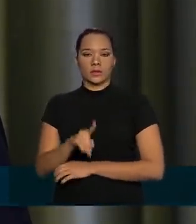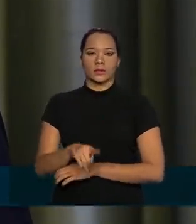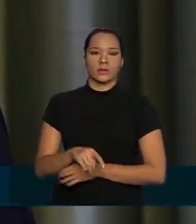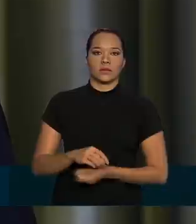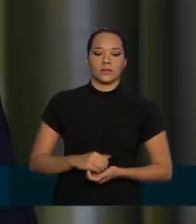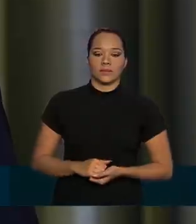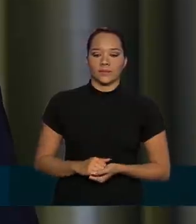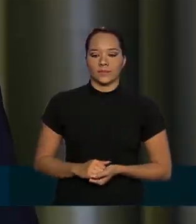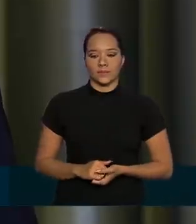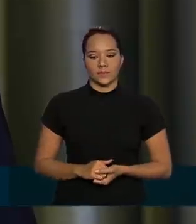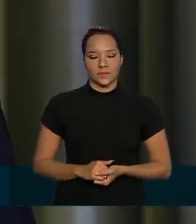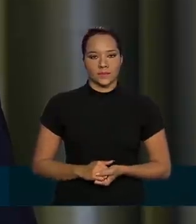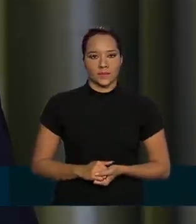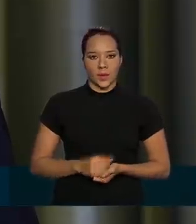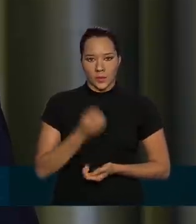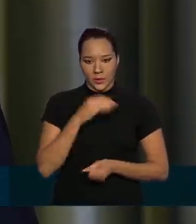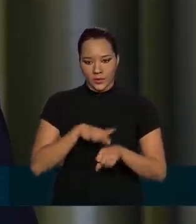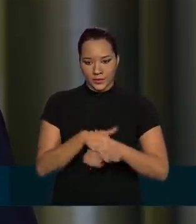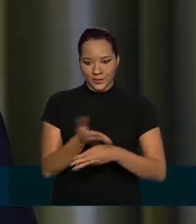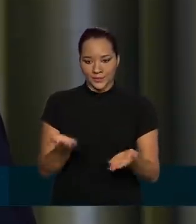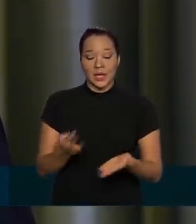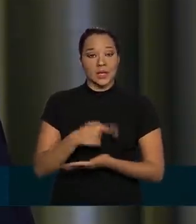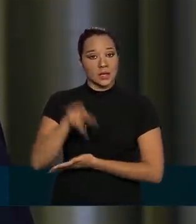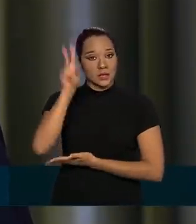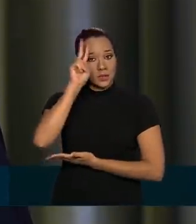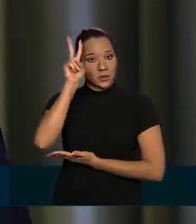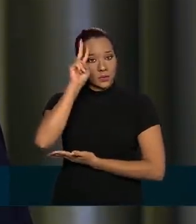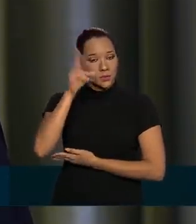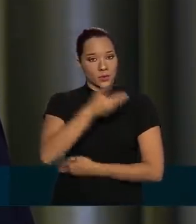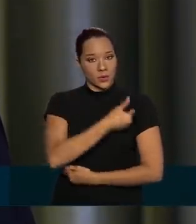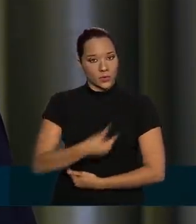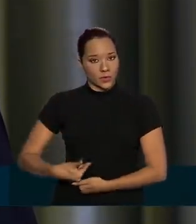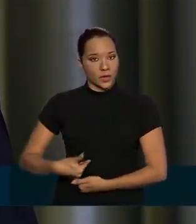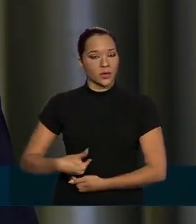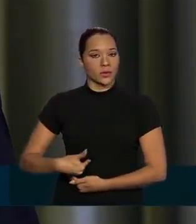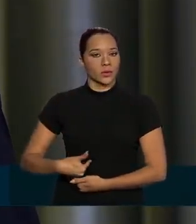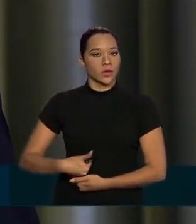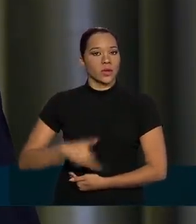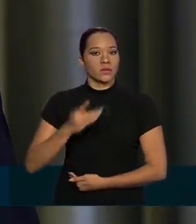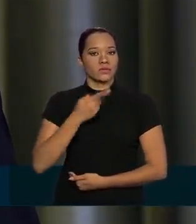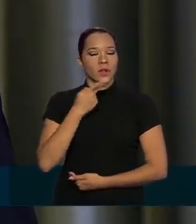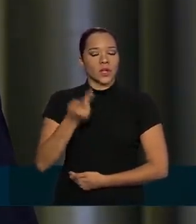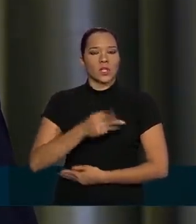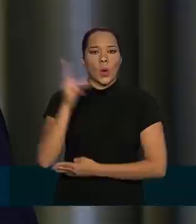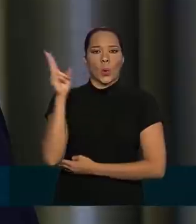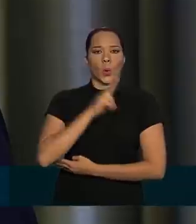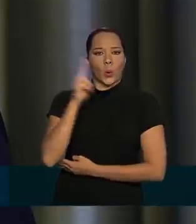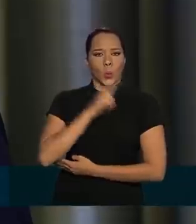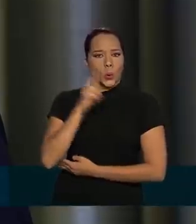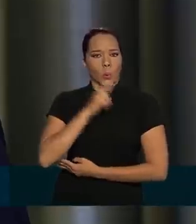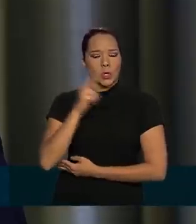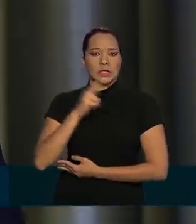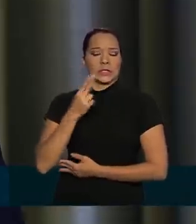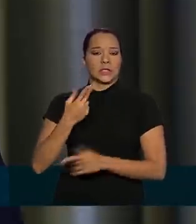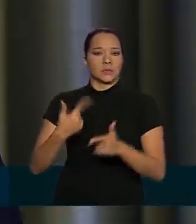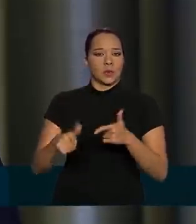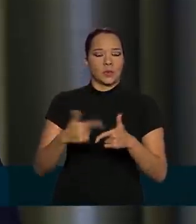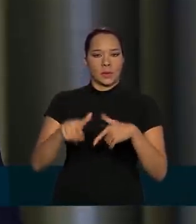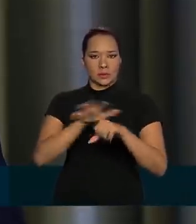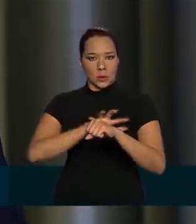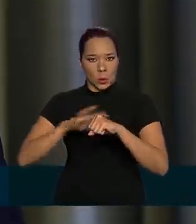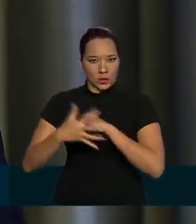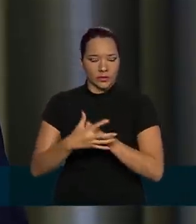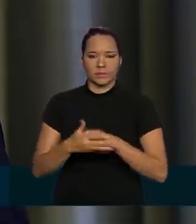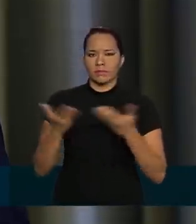noite a vocês. Na segunda-feira, o governo do Distrito Federal decretou estado de calamidade pública devido à pandemia do novo